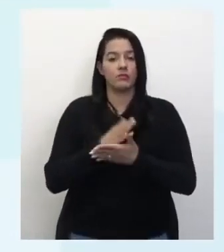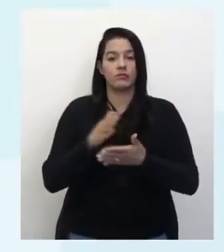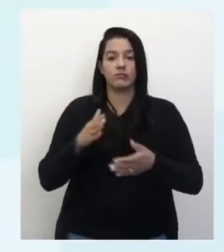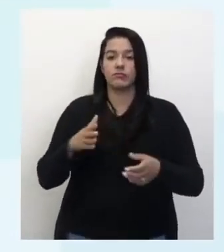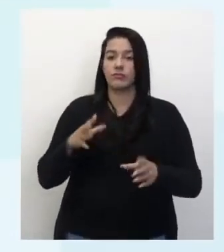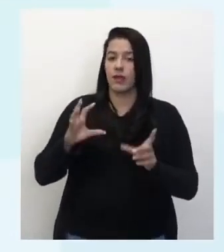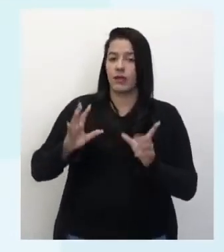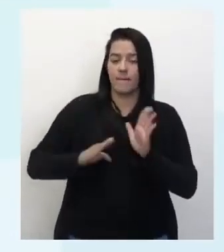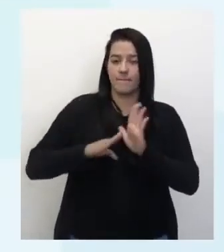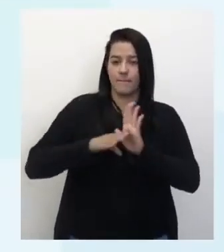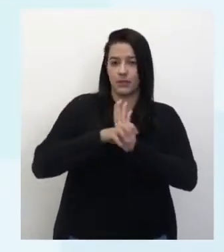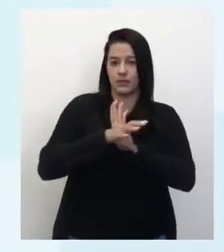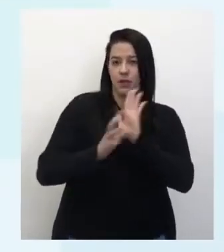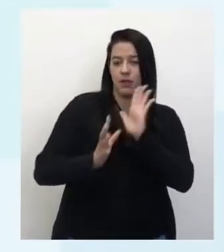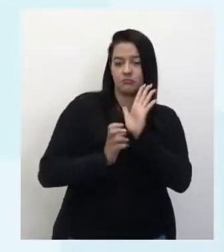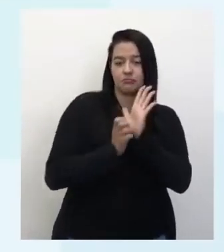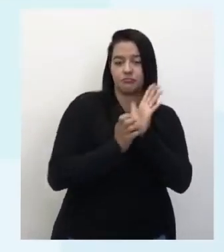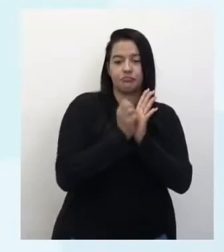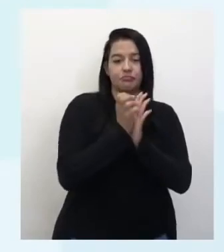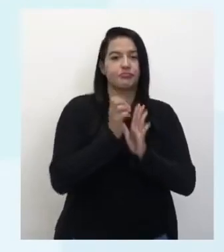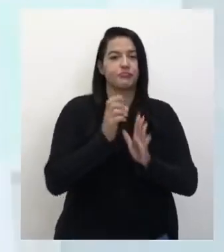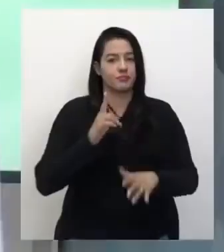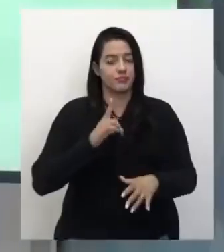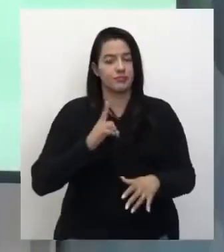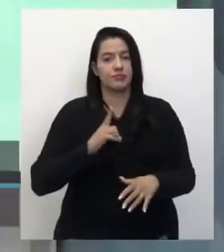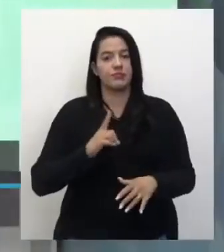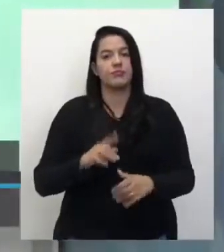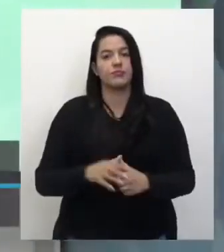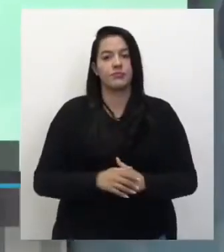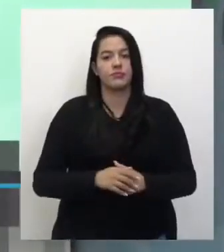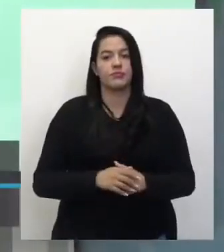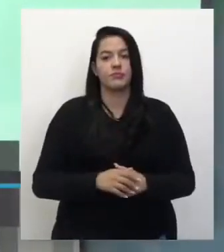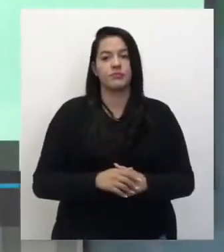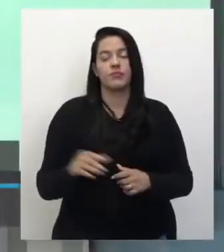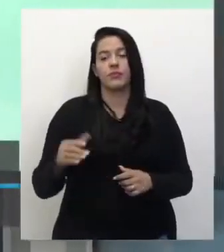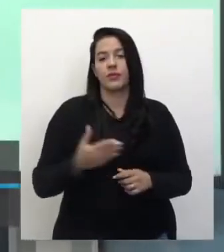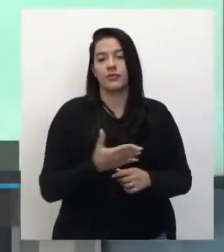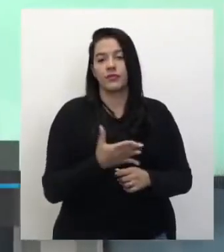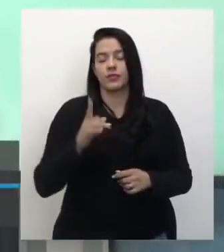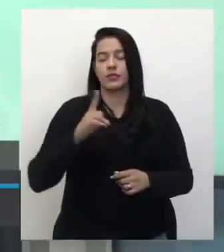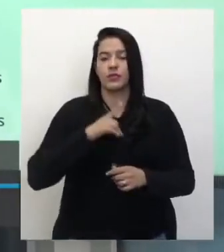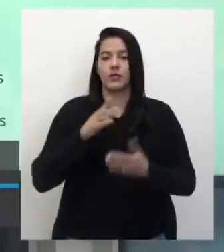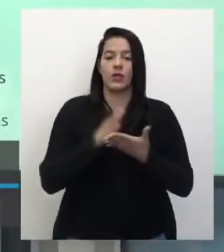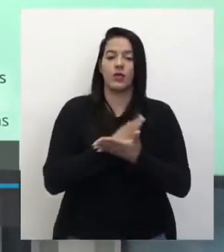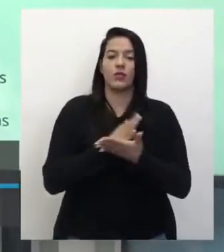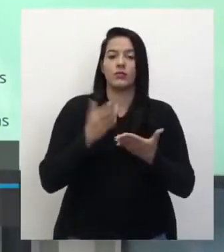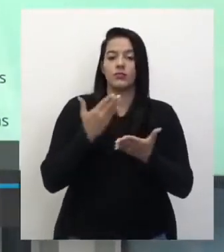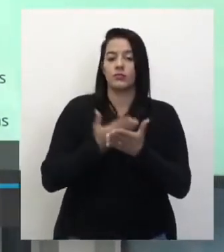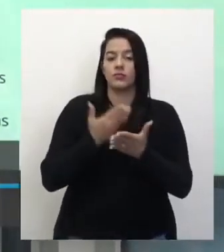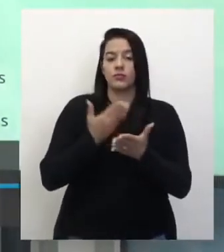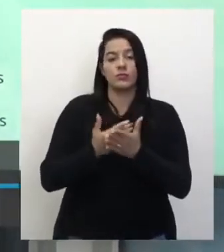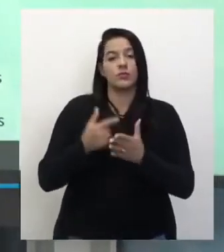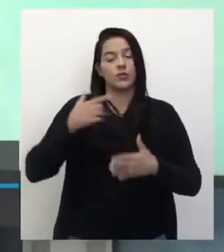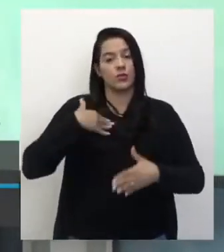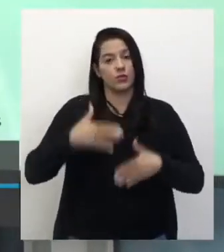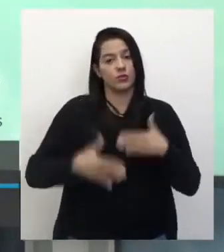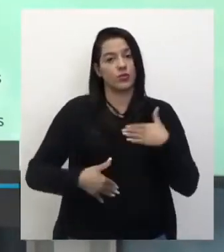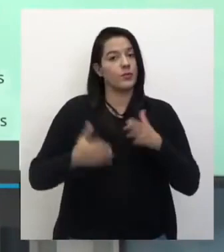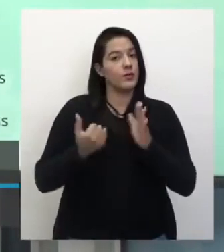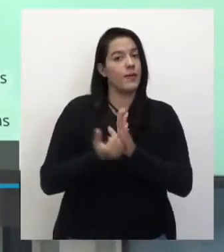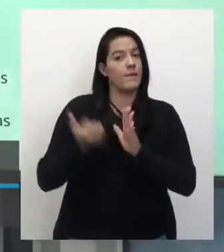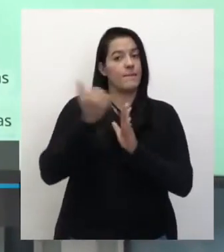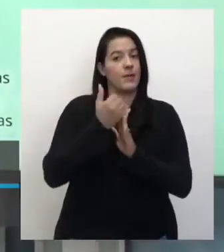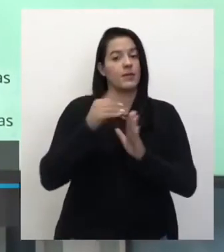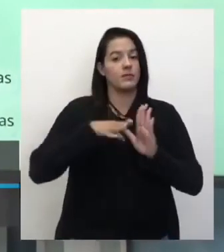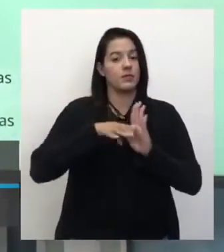bactéria. Tá bom? E aí, a gente sabe que existem, inclusive, estudos que falam que tem muito mais bactéria do nosso corpo do que células do